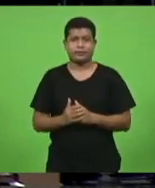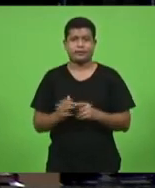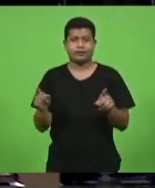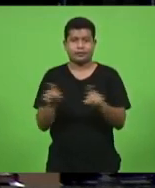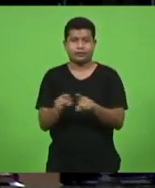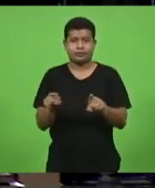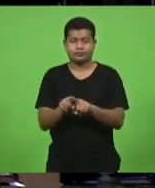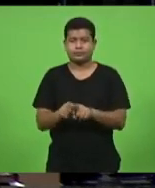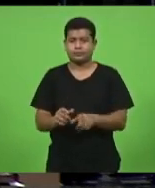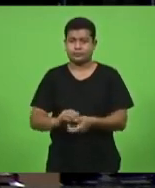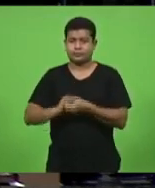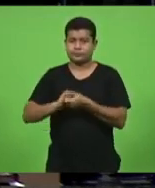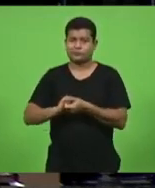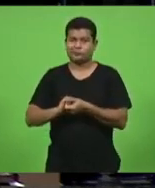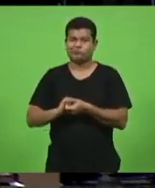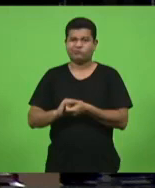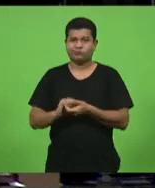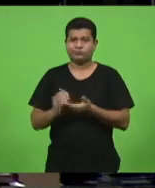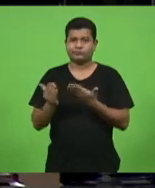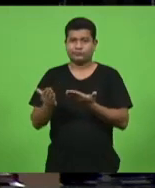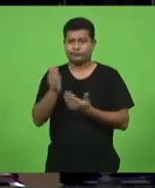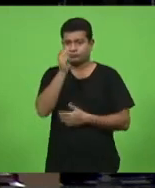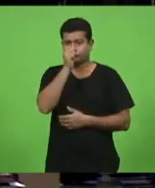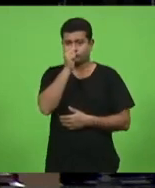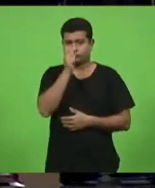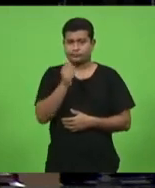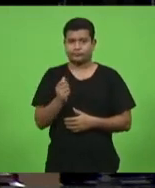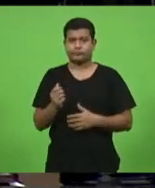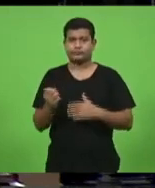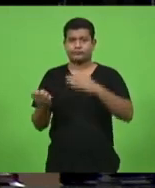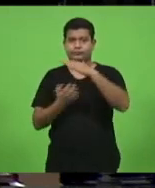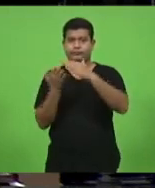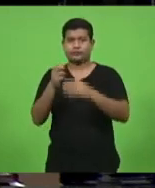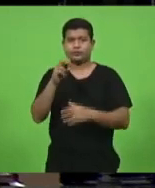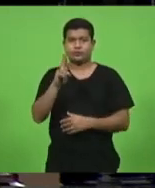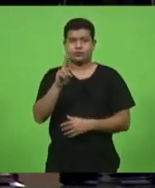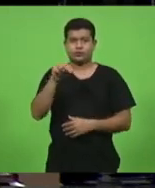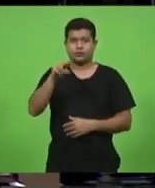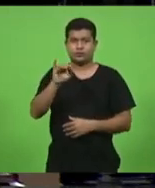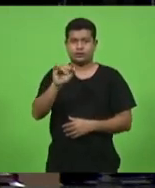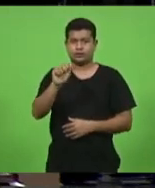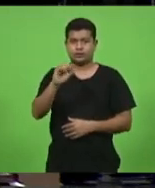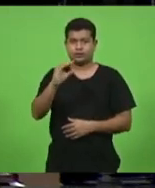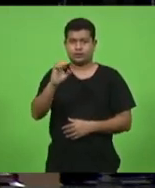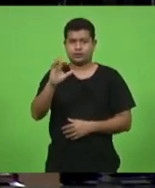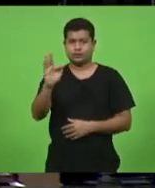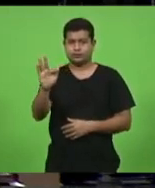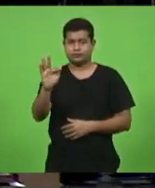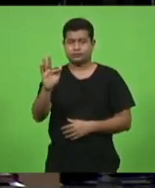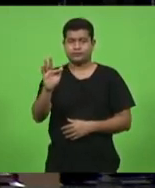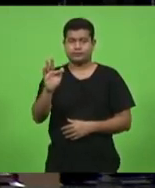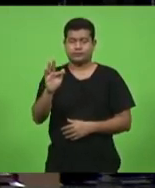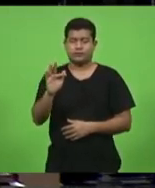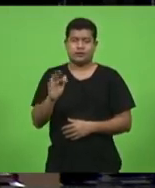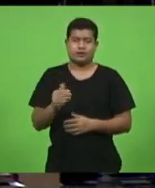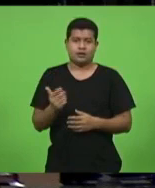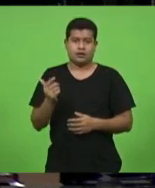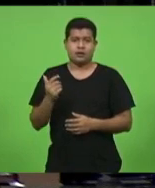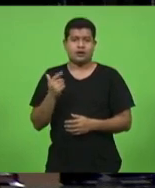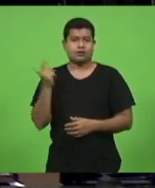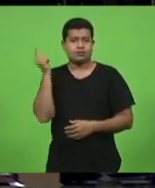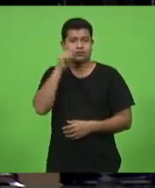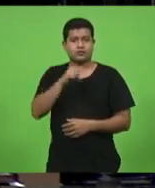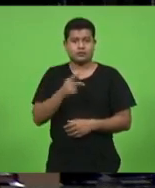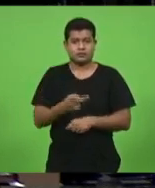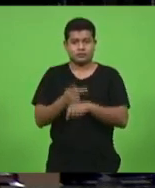cumprimentando do deputado João Amin cumprimentando a empresa UniaSelv por ter sido premiada na nona edição do prêmio Great Place